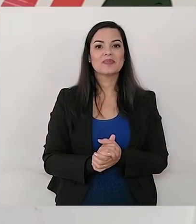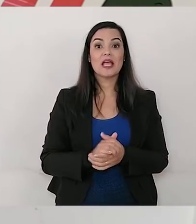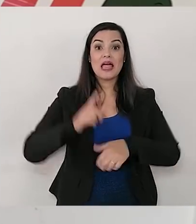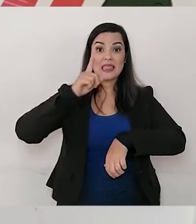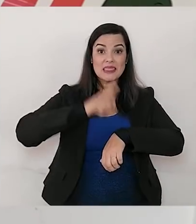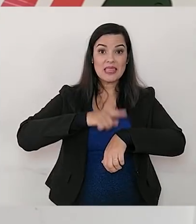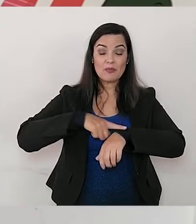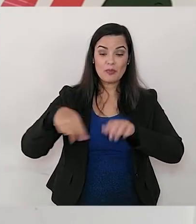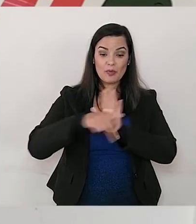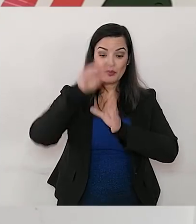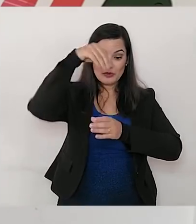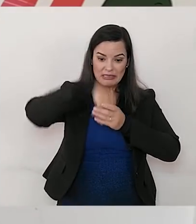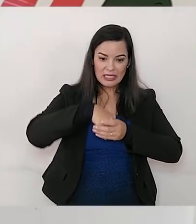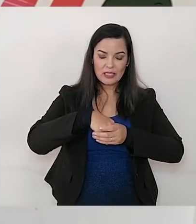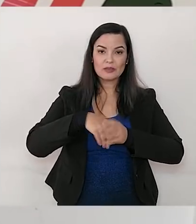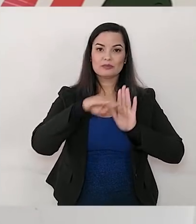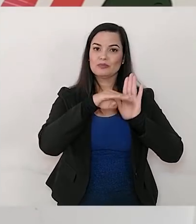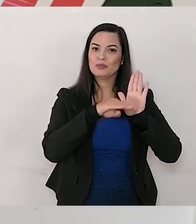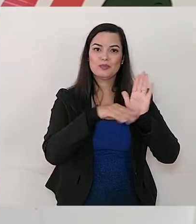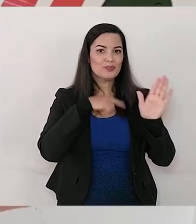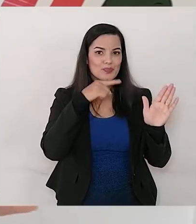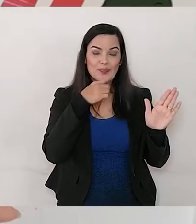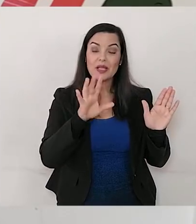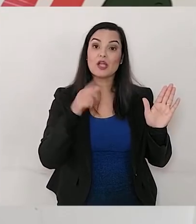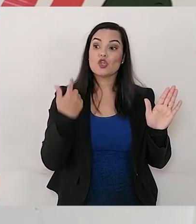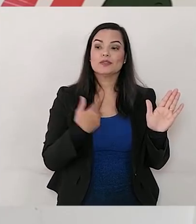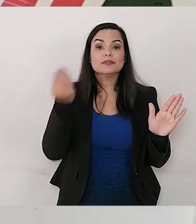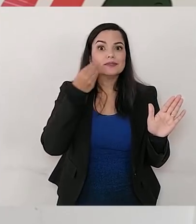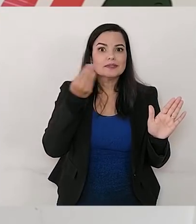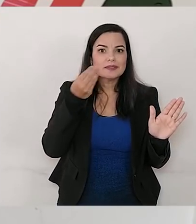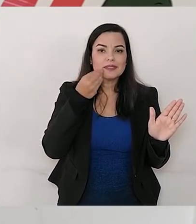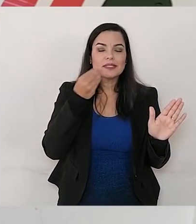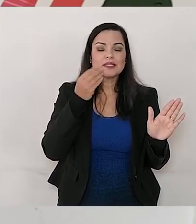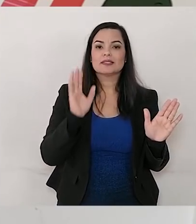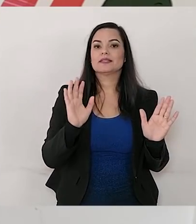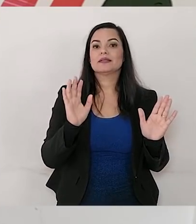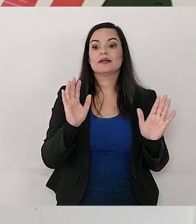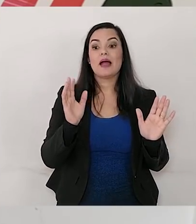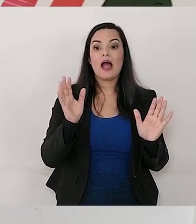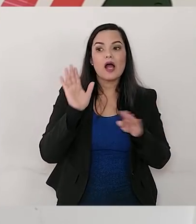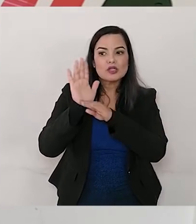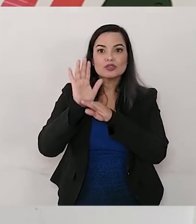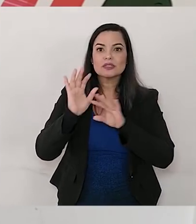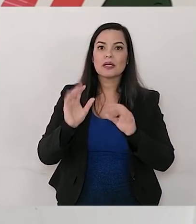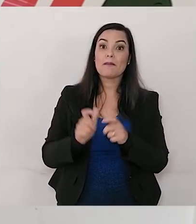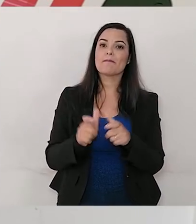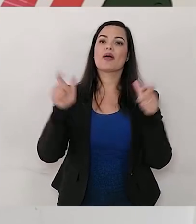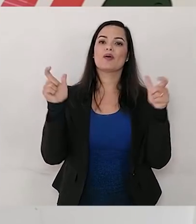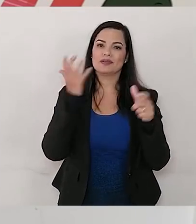no tempo do programa, tá bom? Nós vamos fazer o possível para contemplar o maior número possível de crianças